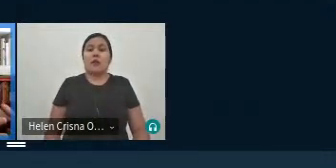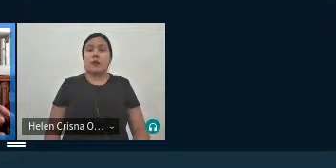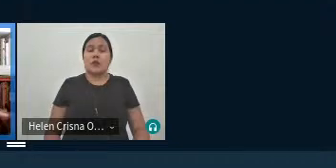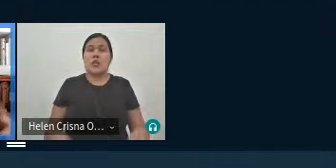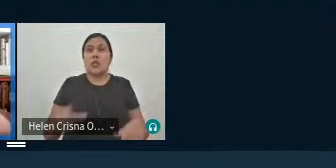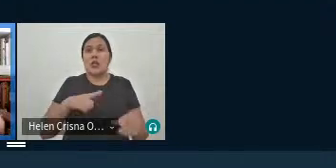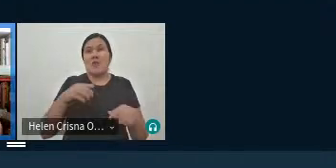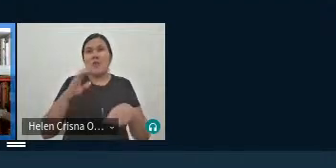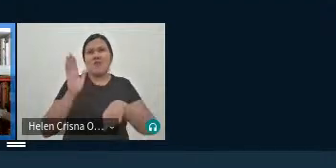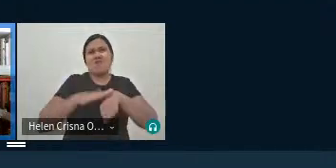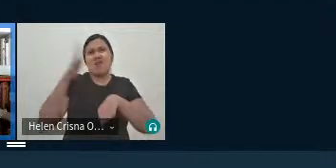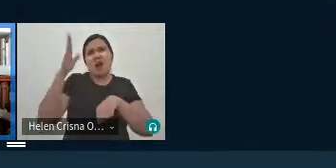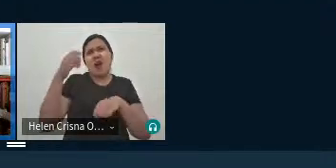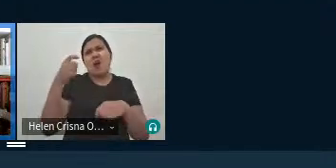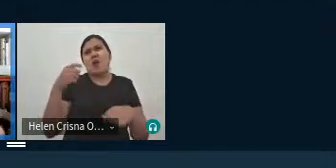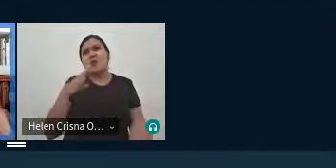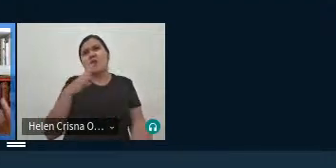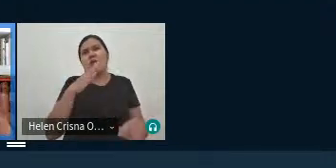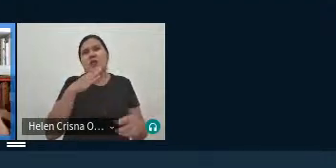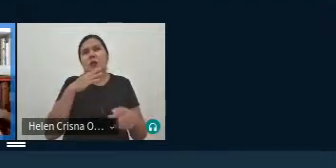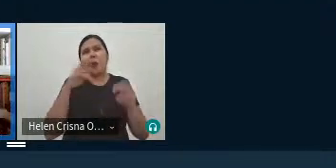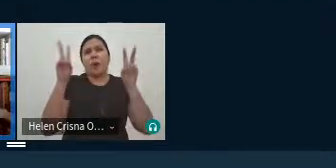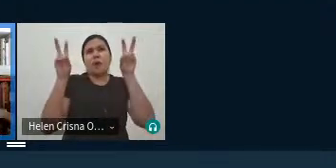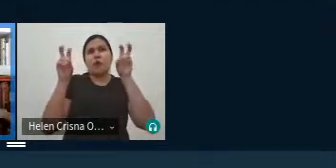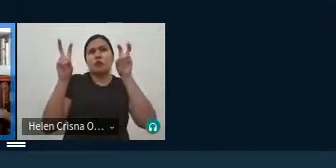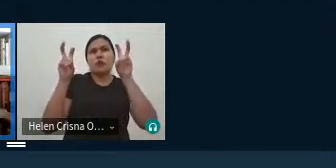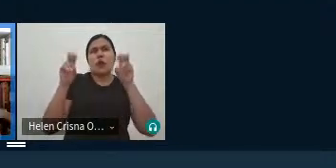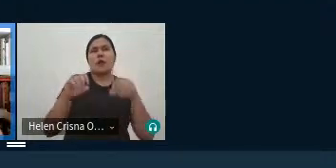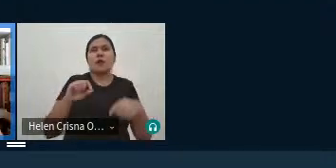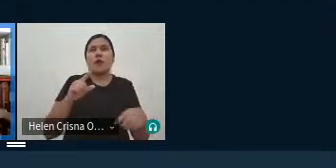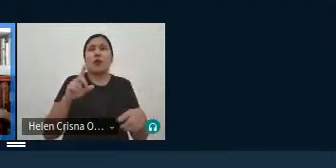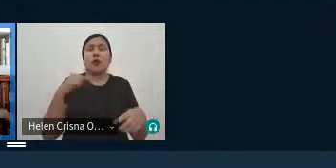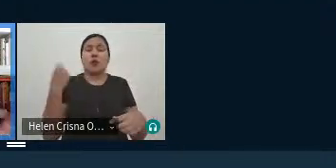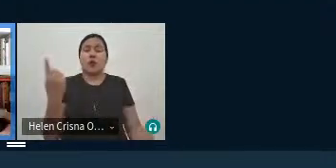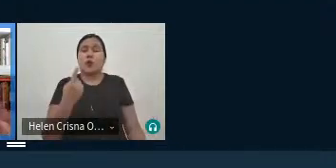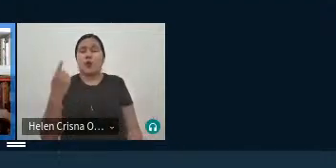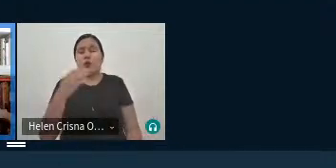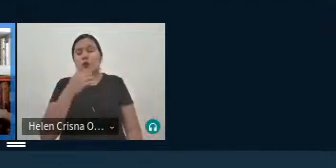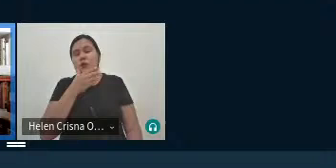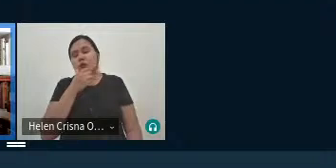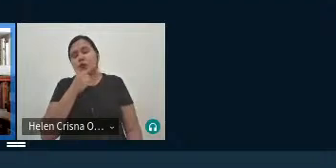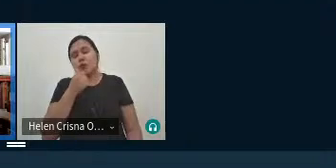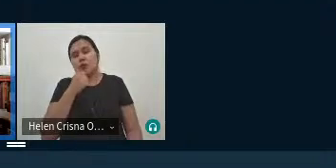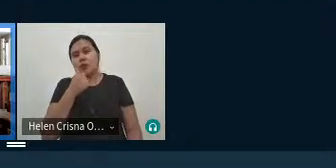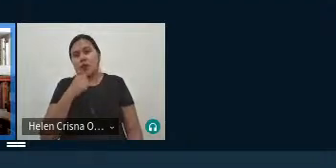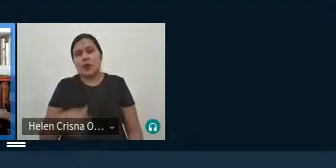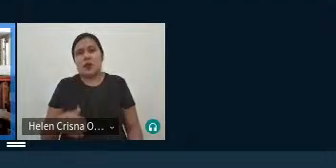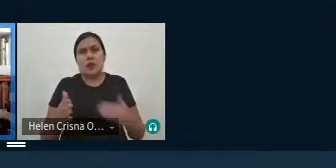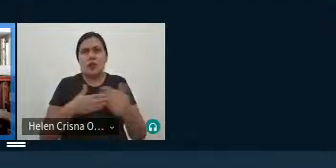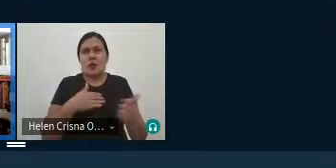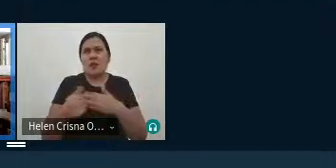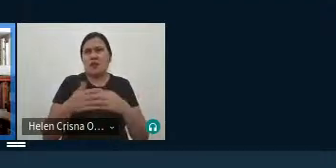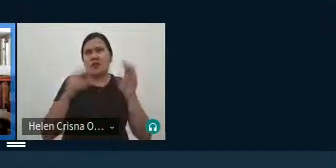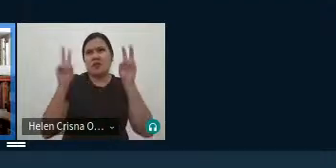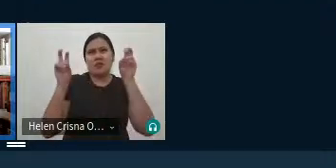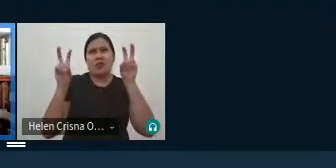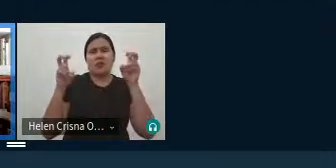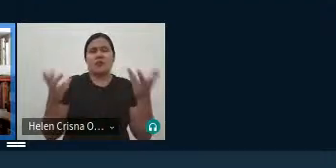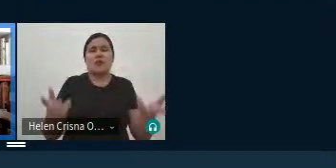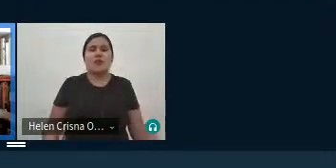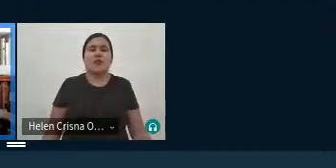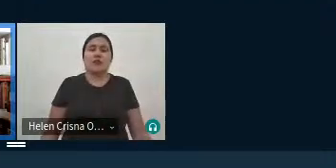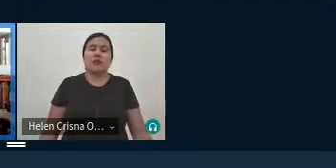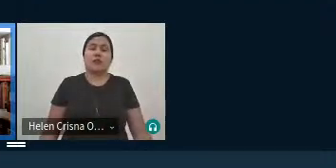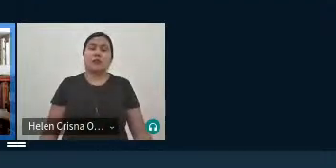conhecimento sobre um determinado assunto do que nós mulheres né independentemente do assunto que estiver posto né